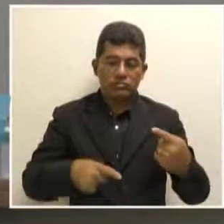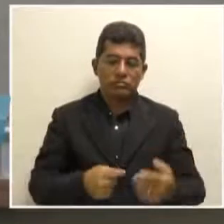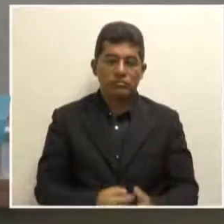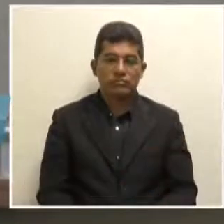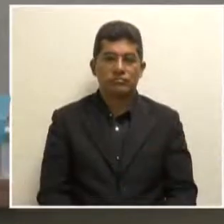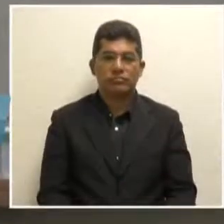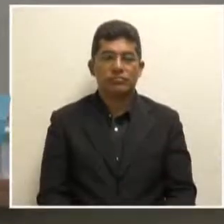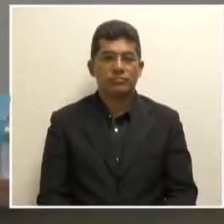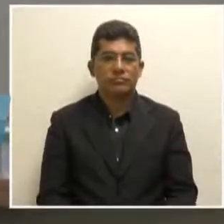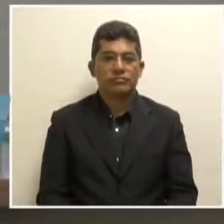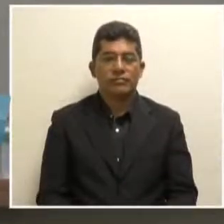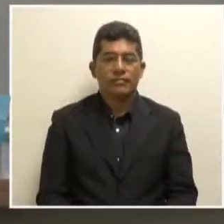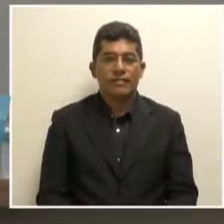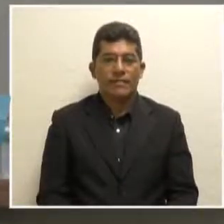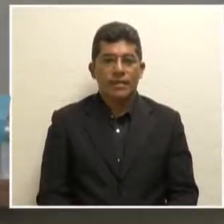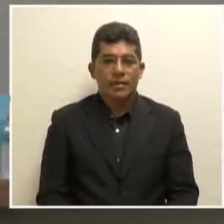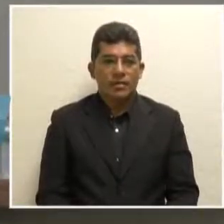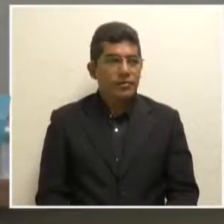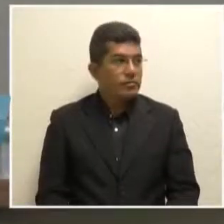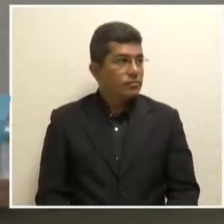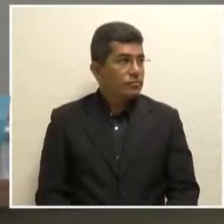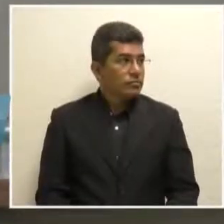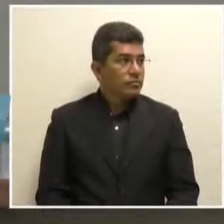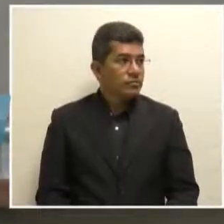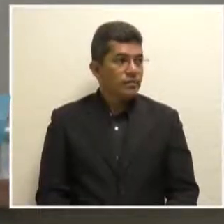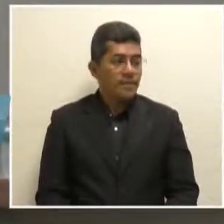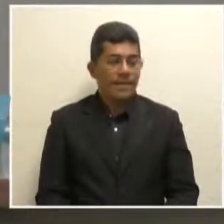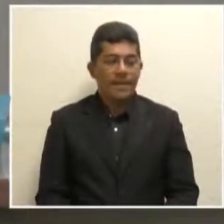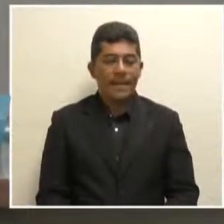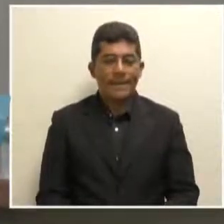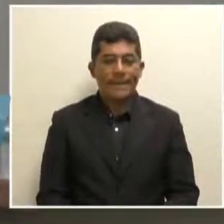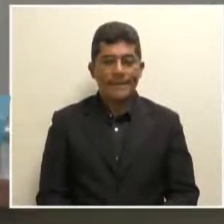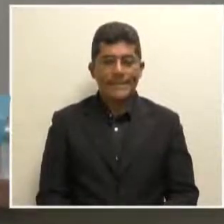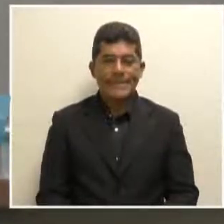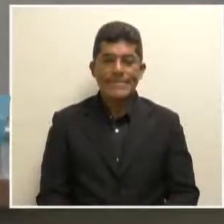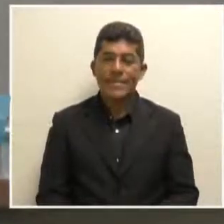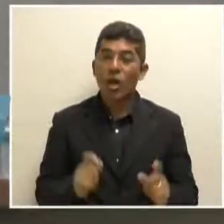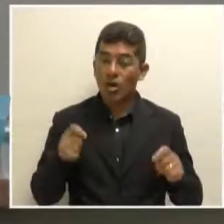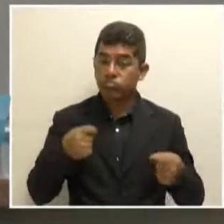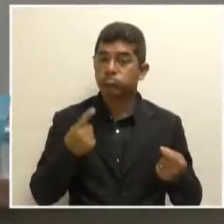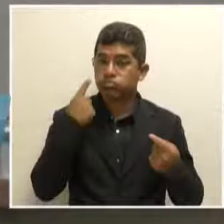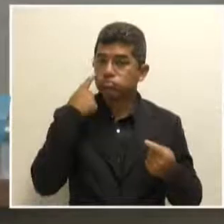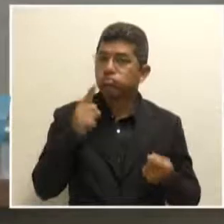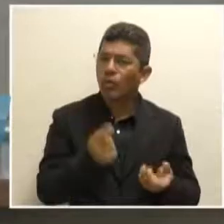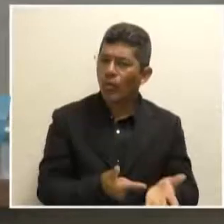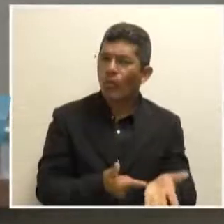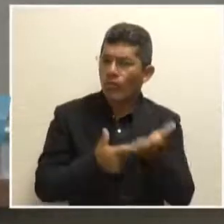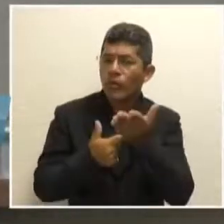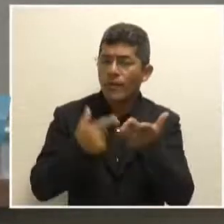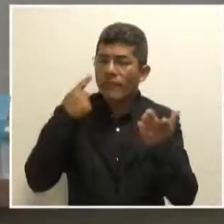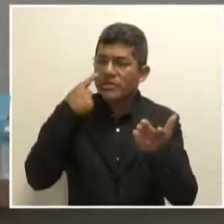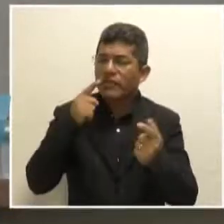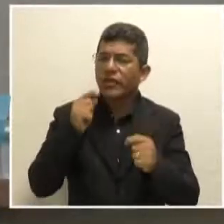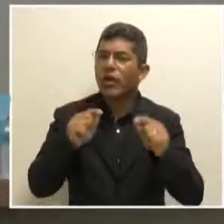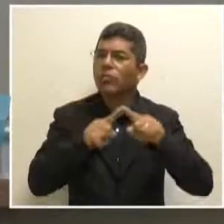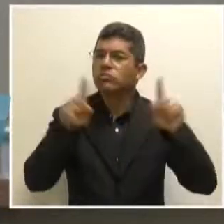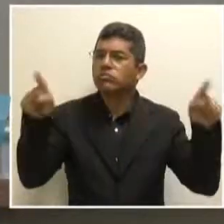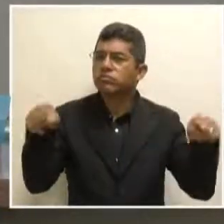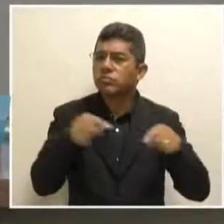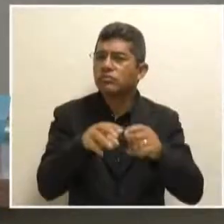Ah, Cícero. Eu gostaria que colocasse na tela a lâmina para a gente poder começar a falar.